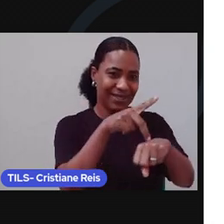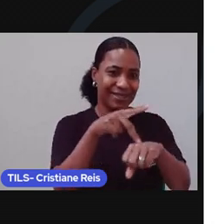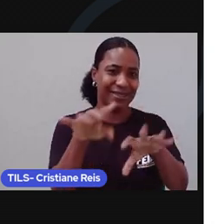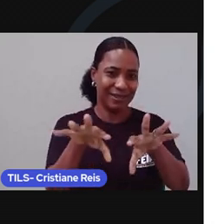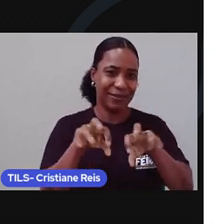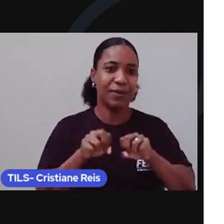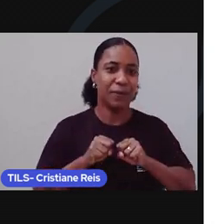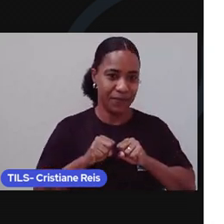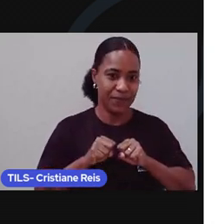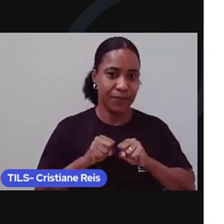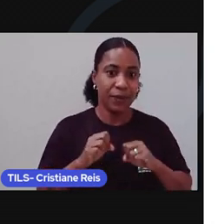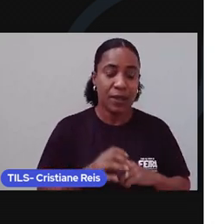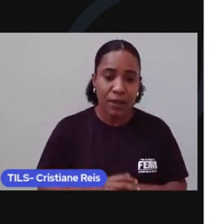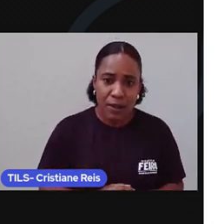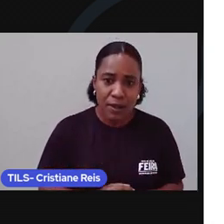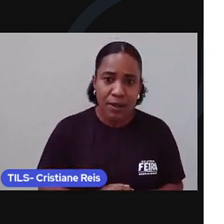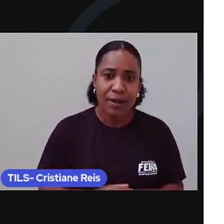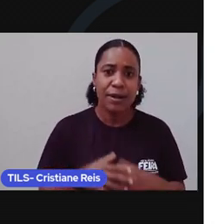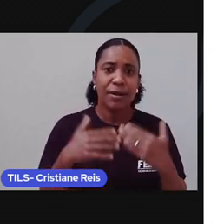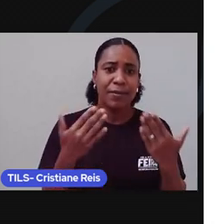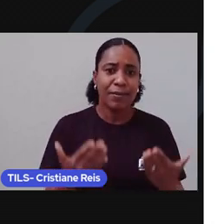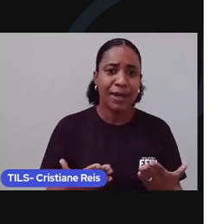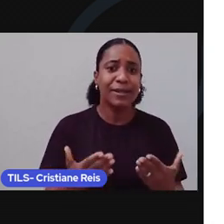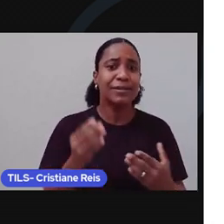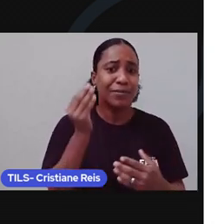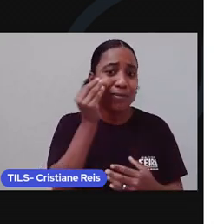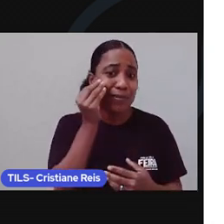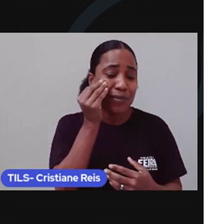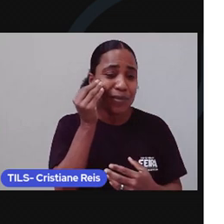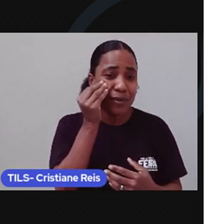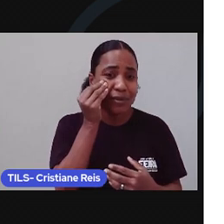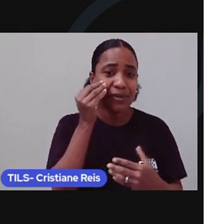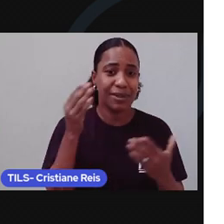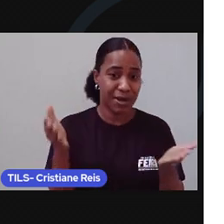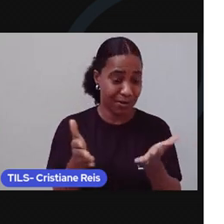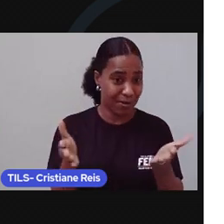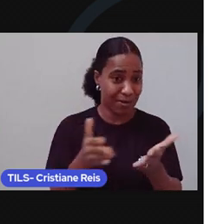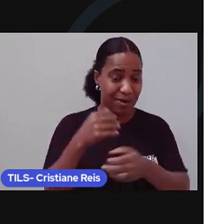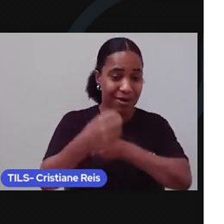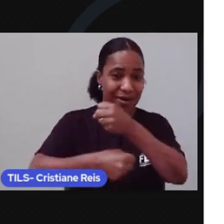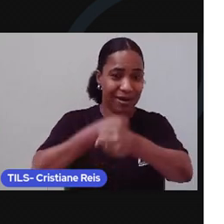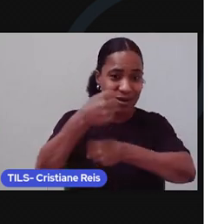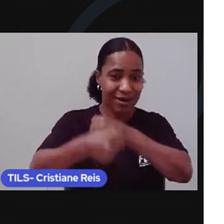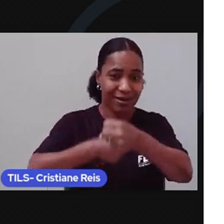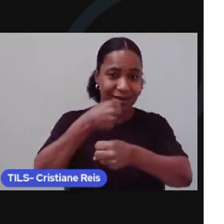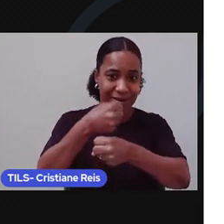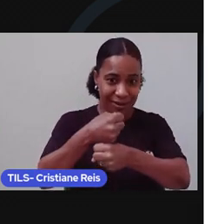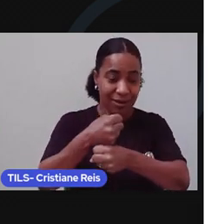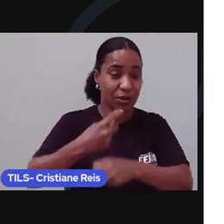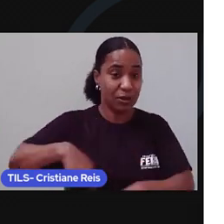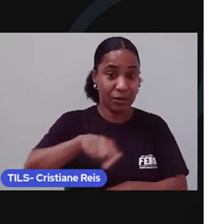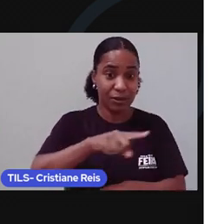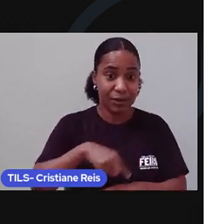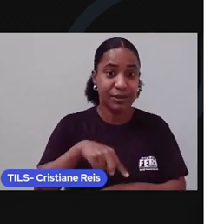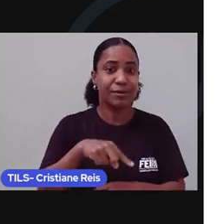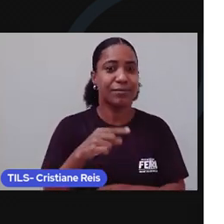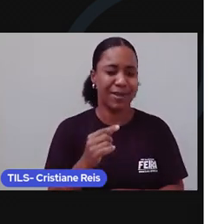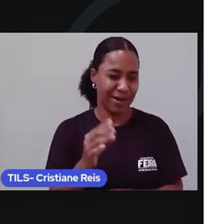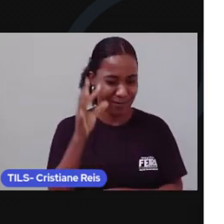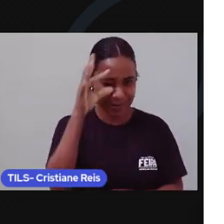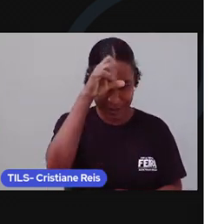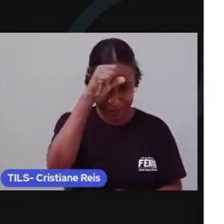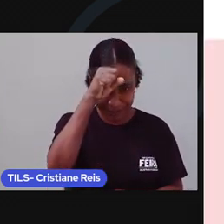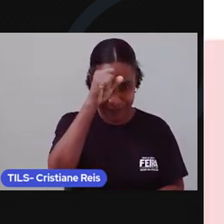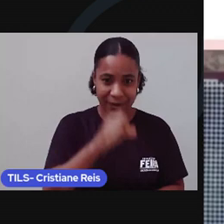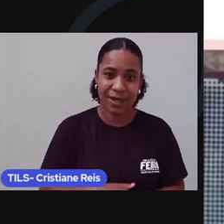que, embora tenha se intensificado nas últimas décadas, vem acontecendo há tempos. Por exemplo, o